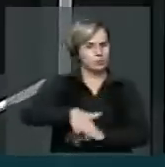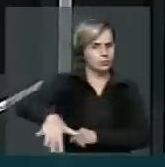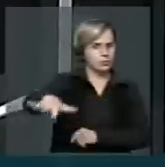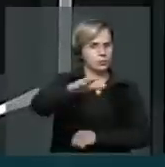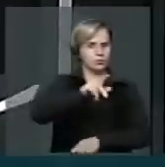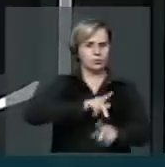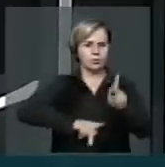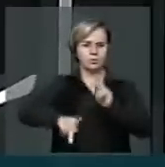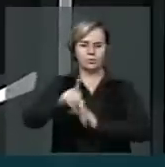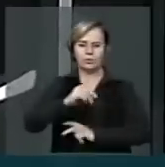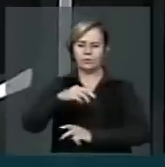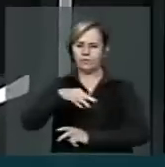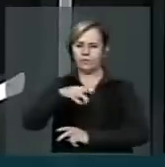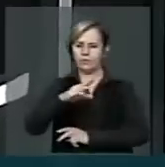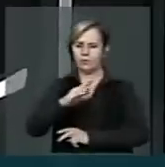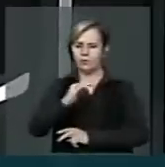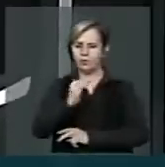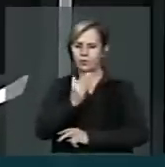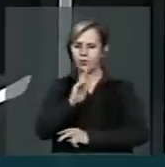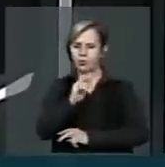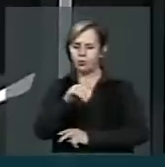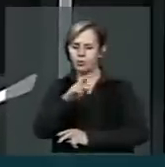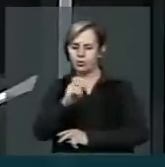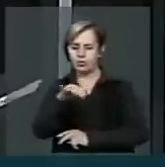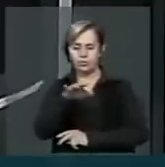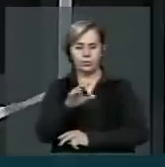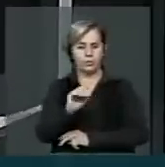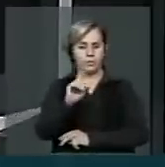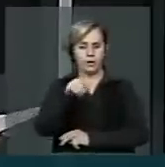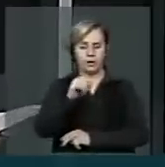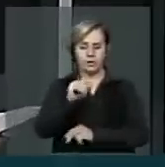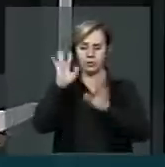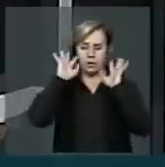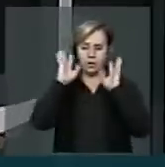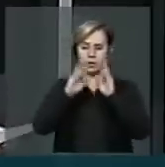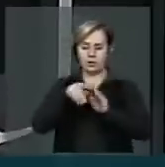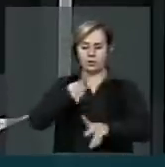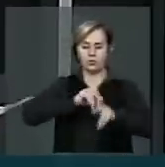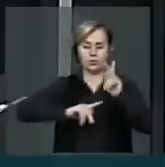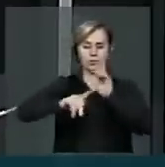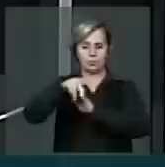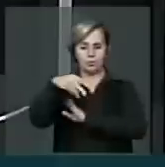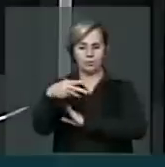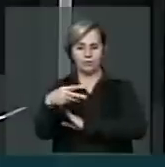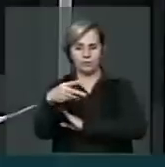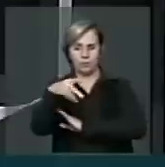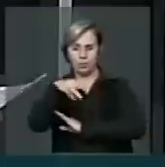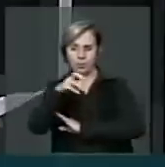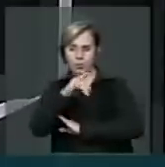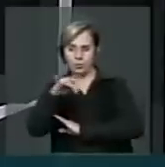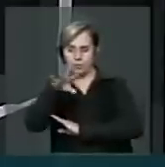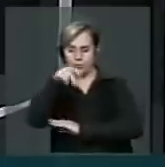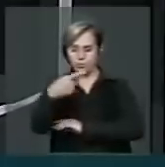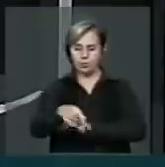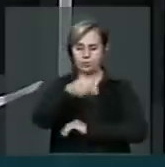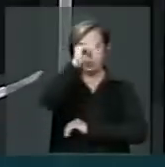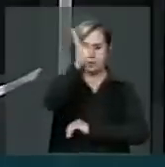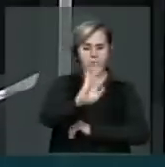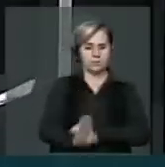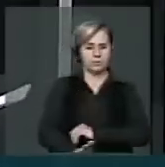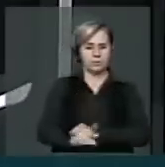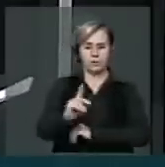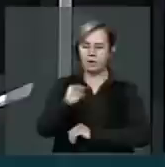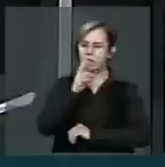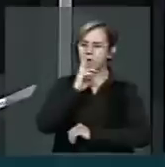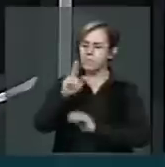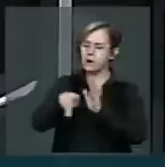é uma resposta do reconhecimento do povo muçulmano para o nosso Brasil é uma resposta que